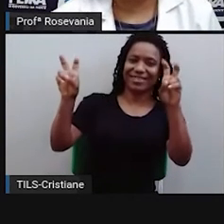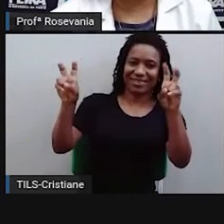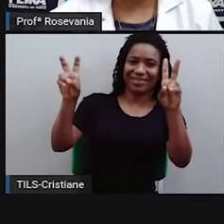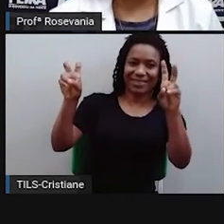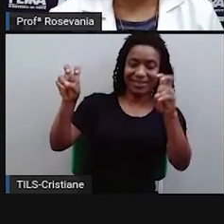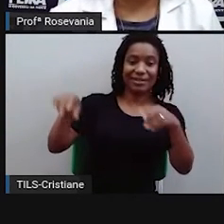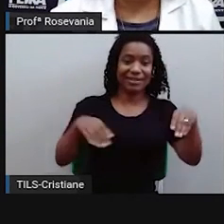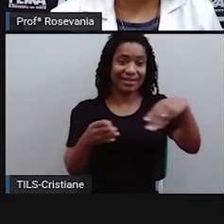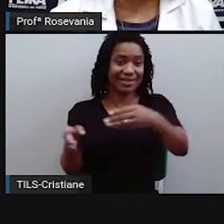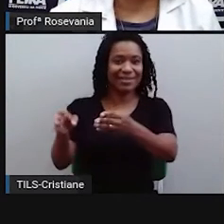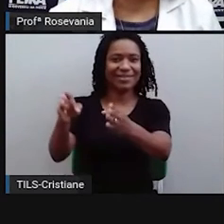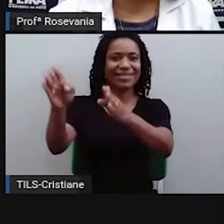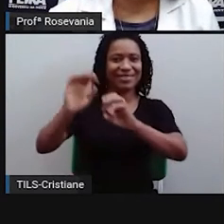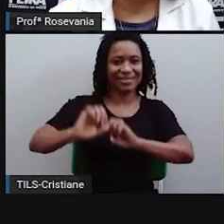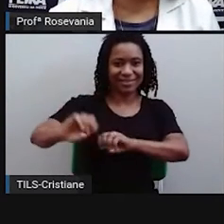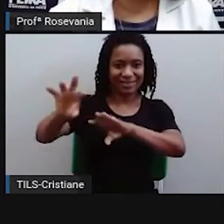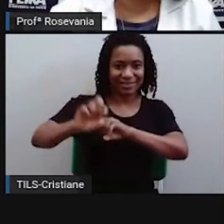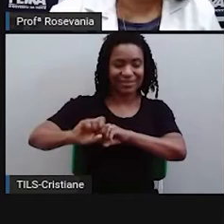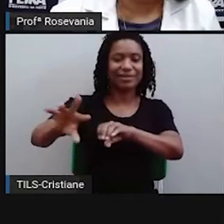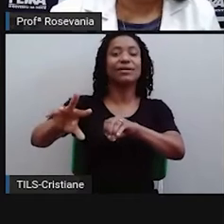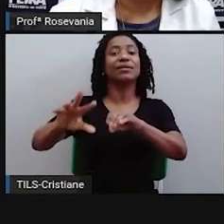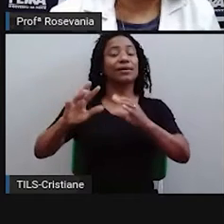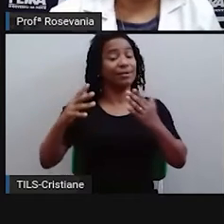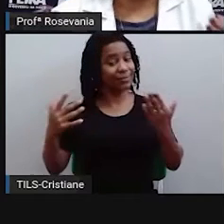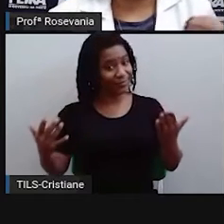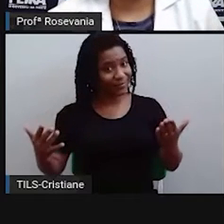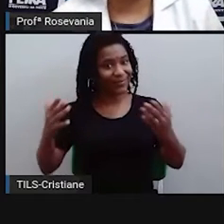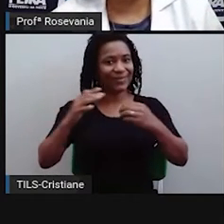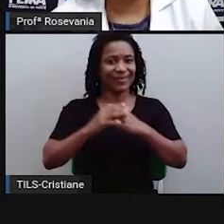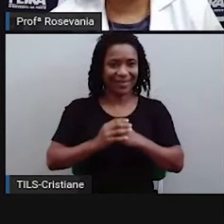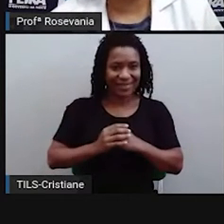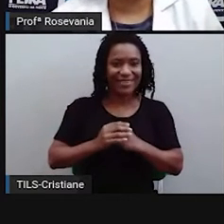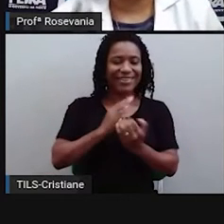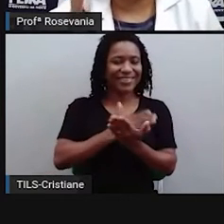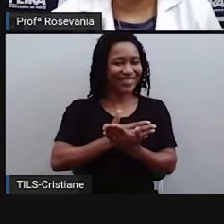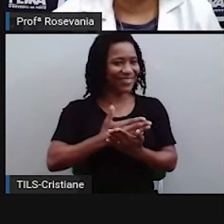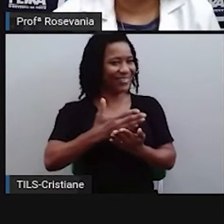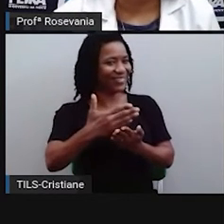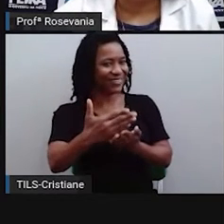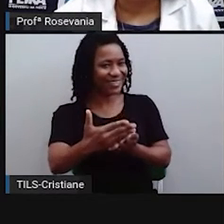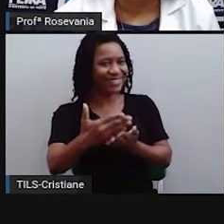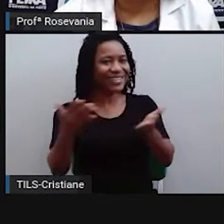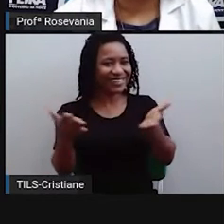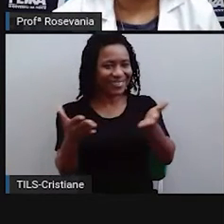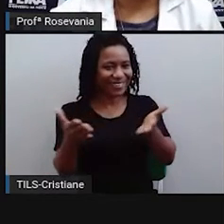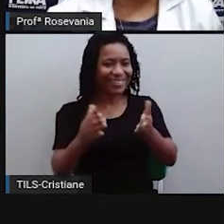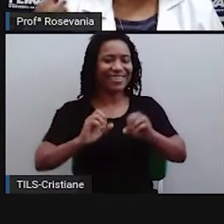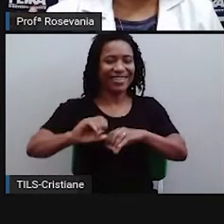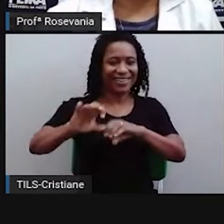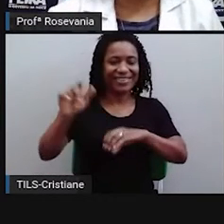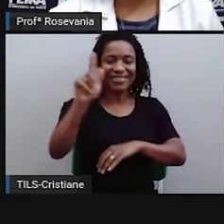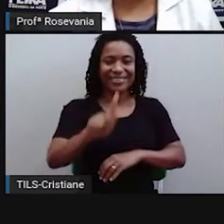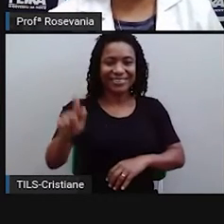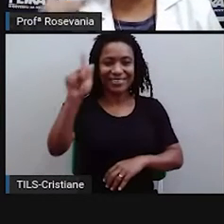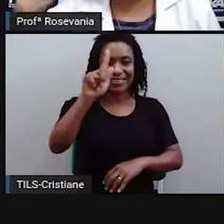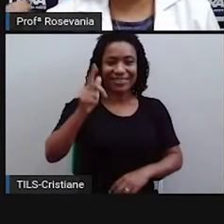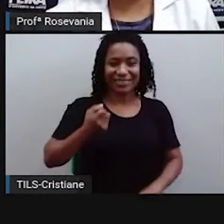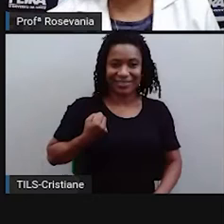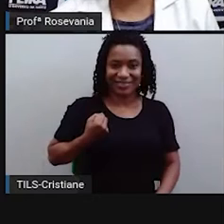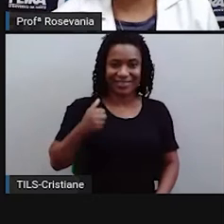Educação. Então, como eu já falei, sou Rose Vânia, nossa aula de Geografia e é a nossa aula 7. Mas,